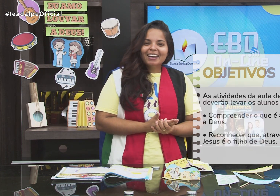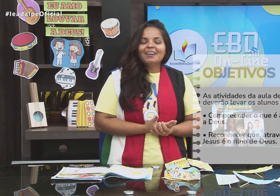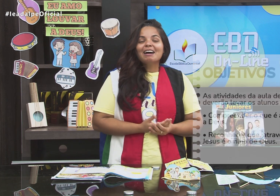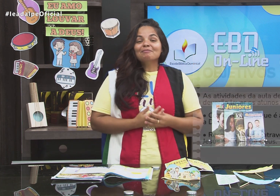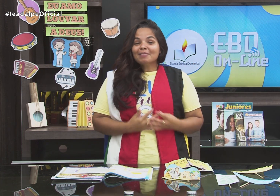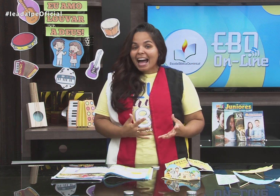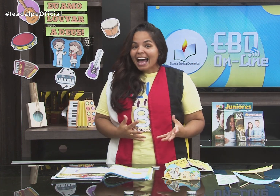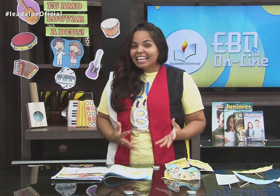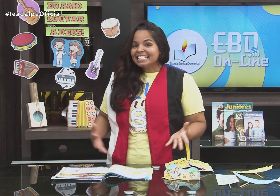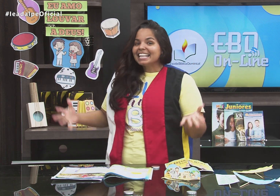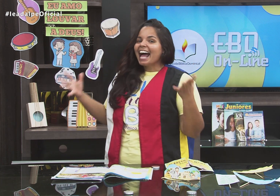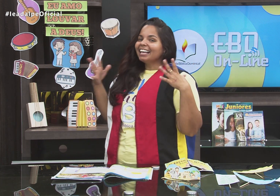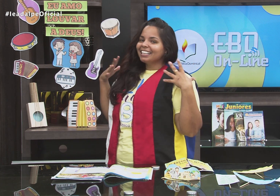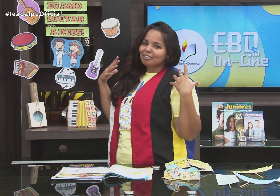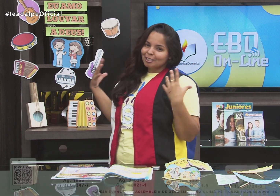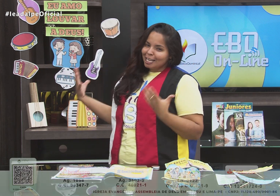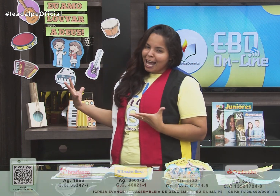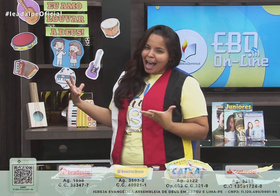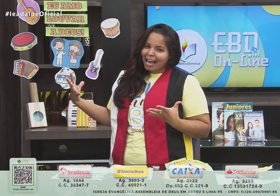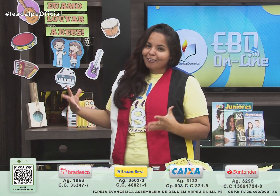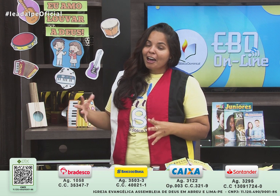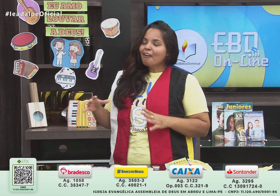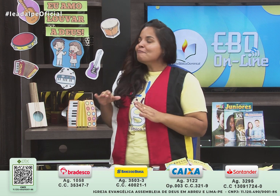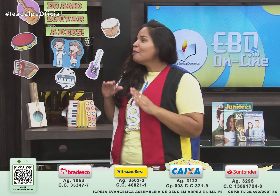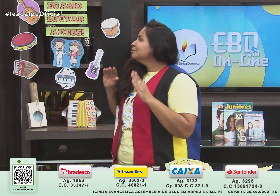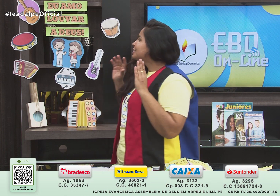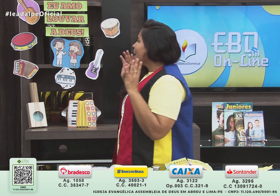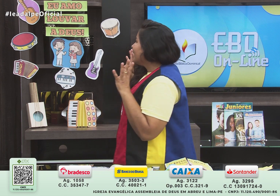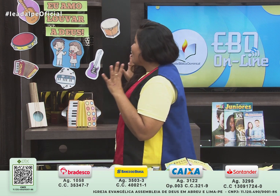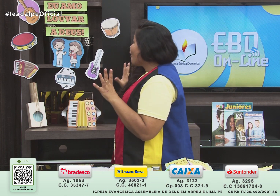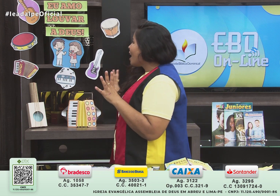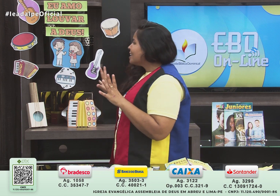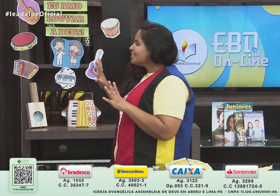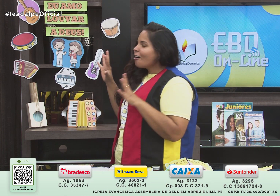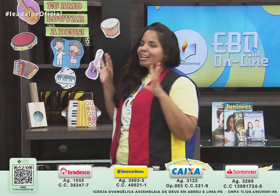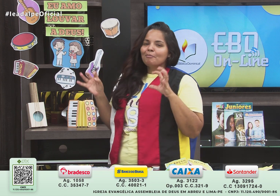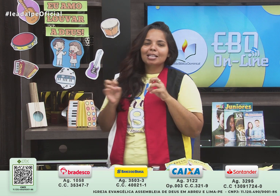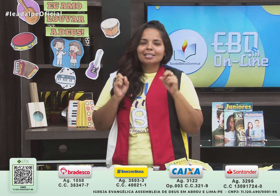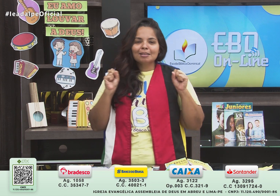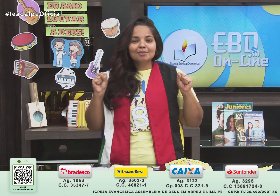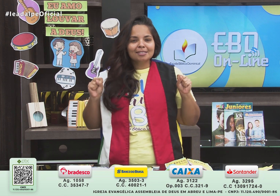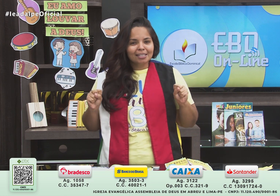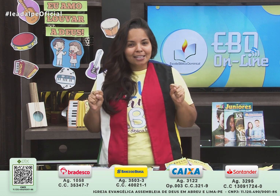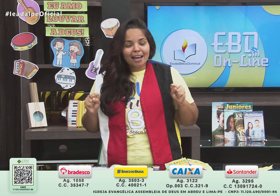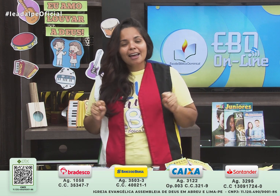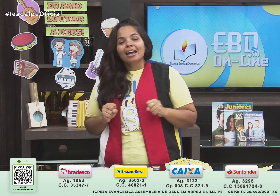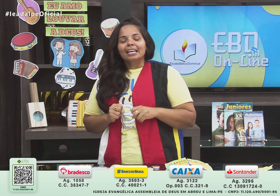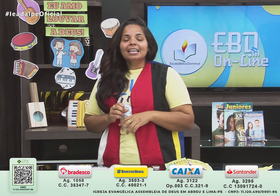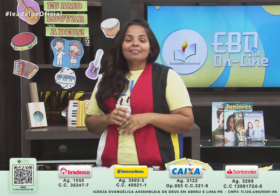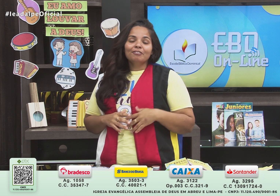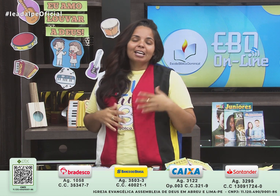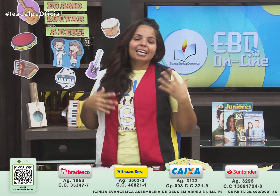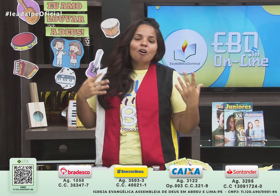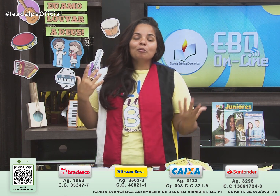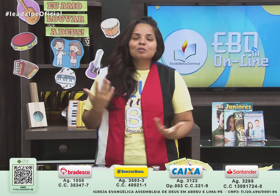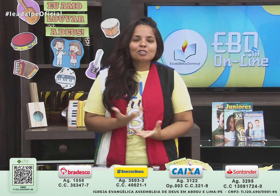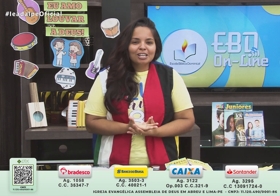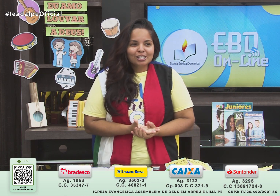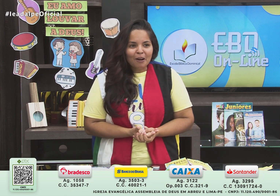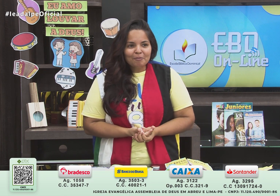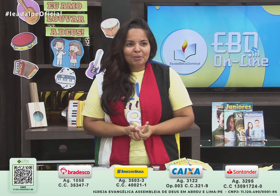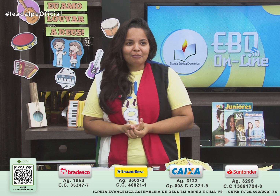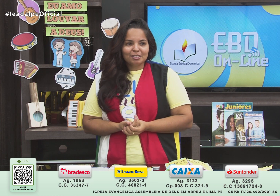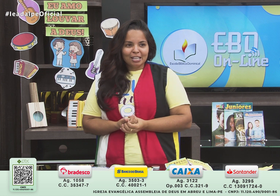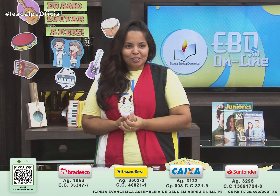perceberam, mas aqui no cenário eu montei essa ornamentaçãozinha e fica aí como